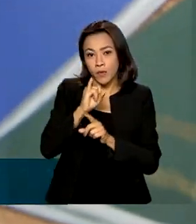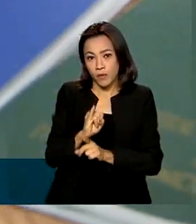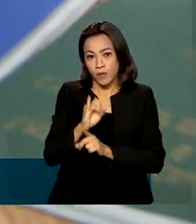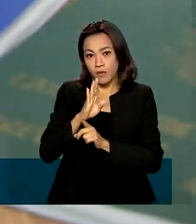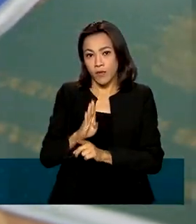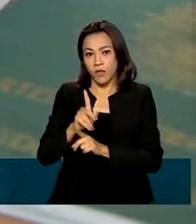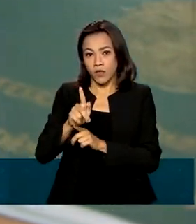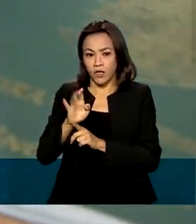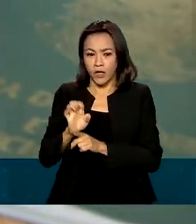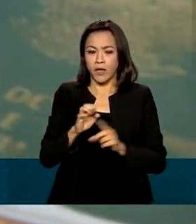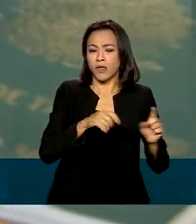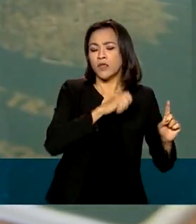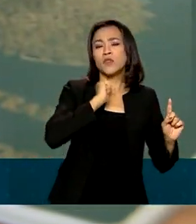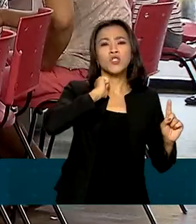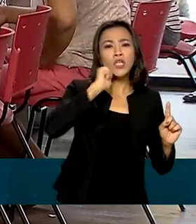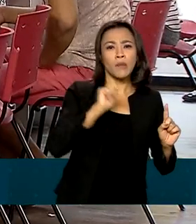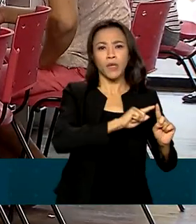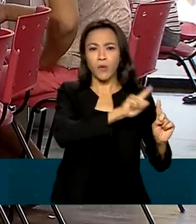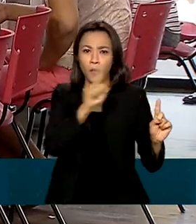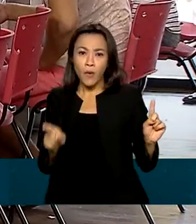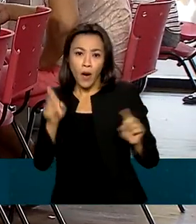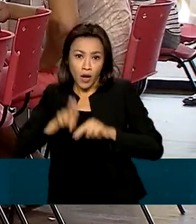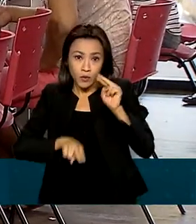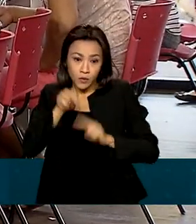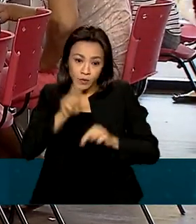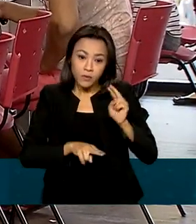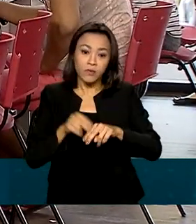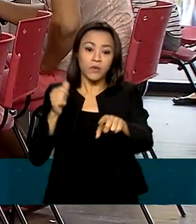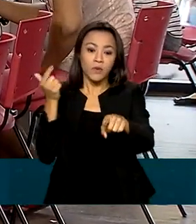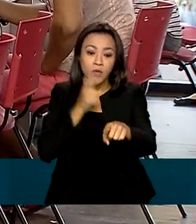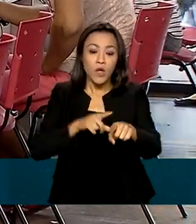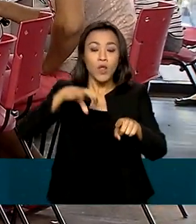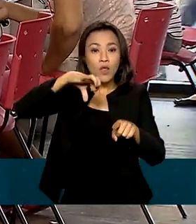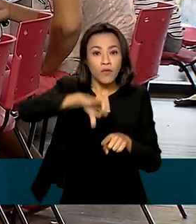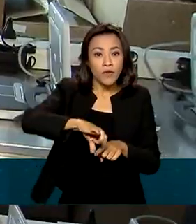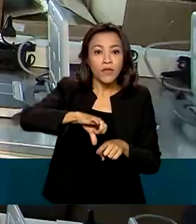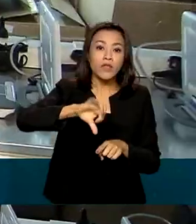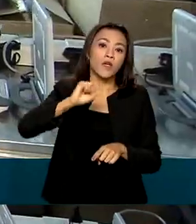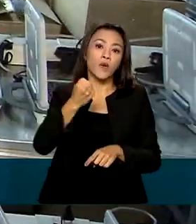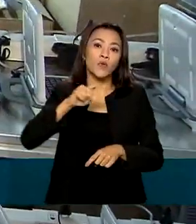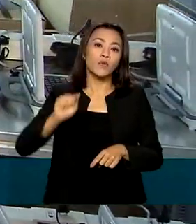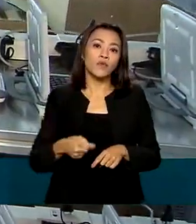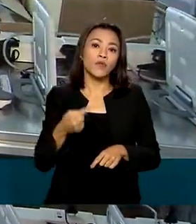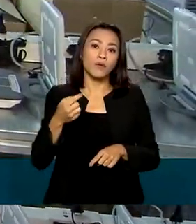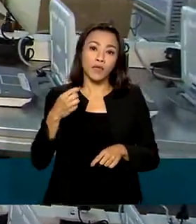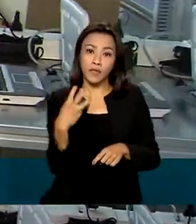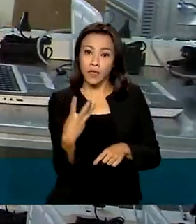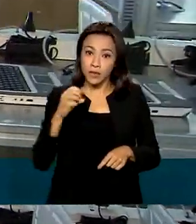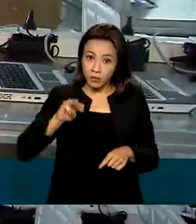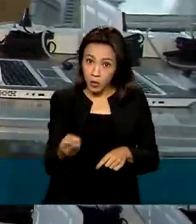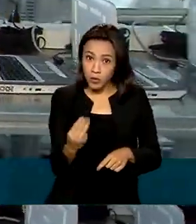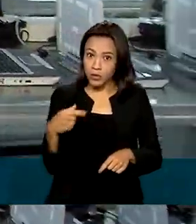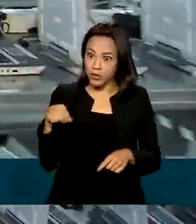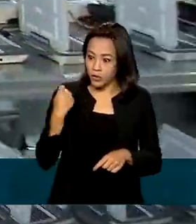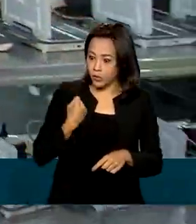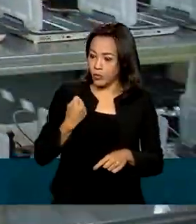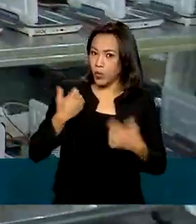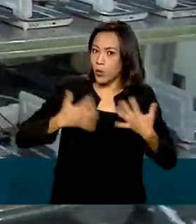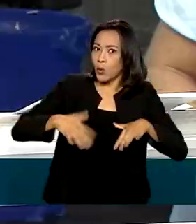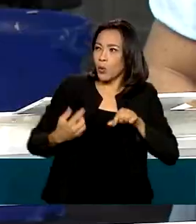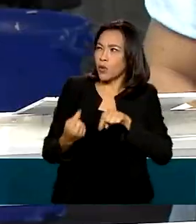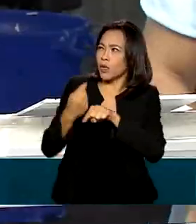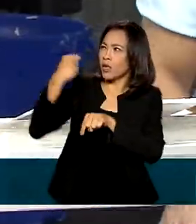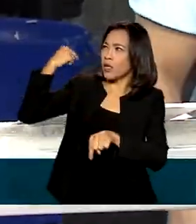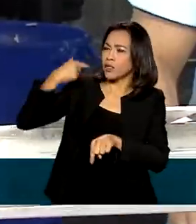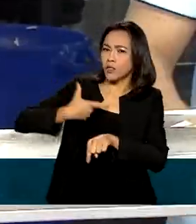Brasil, de abril a junho deste ano, chegou a 98,3 milhões, o maior desde a série iniciada em 2012.